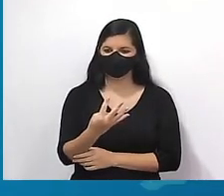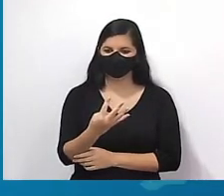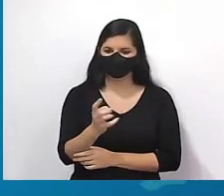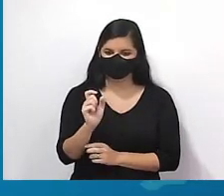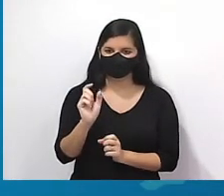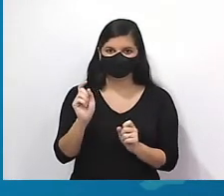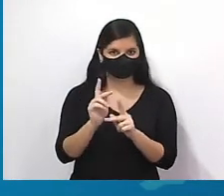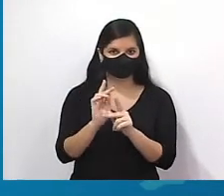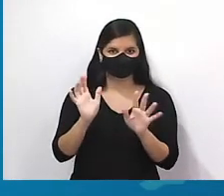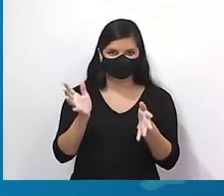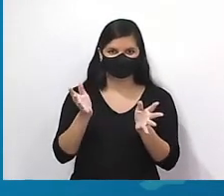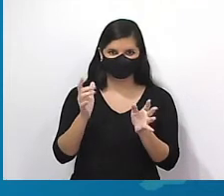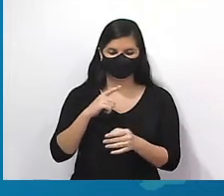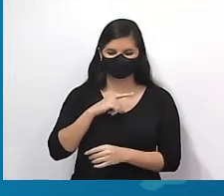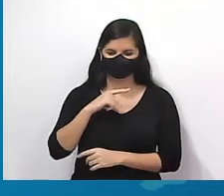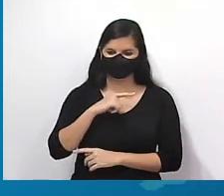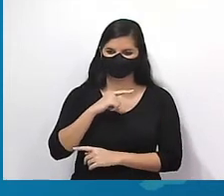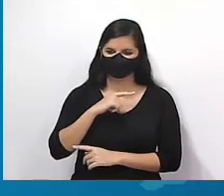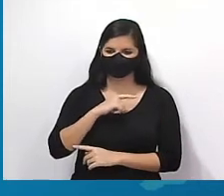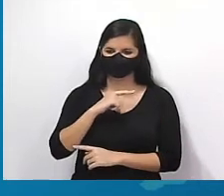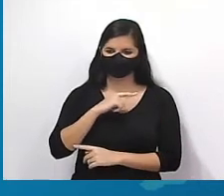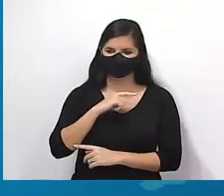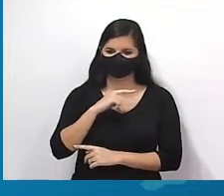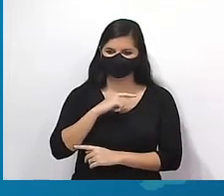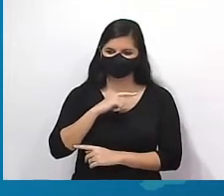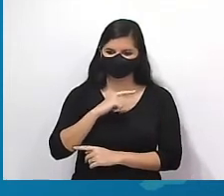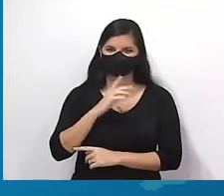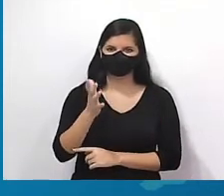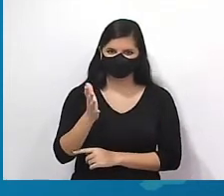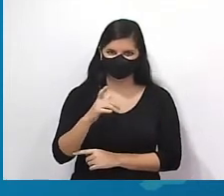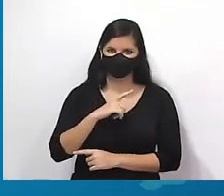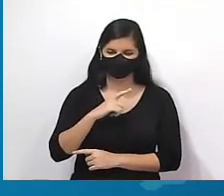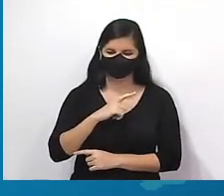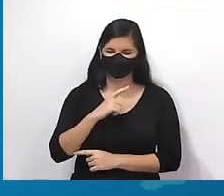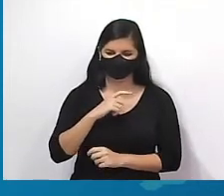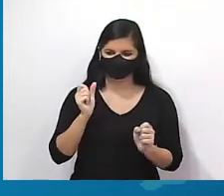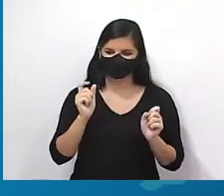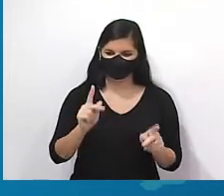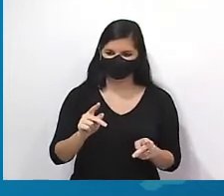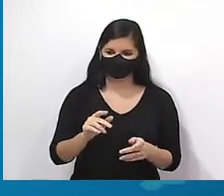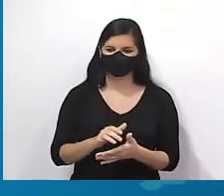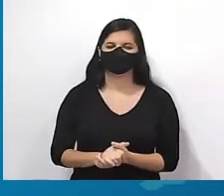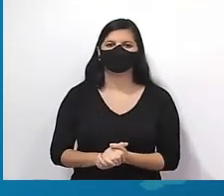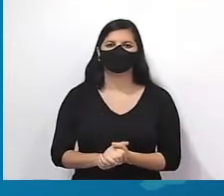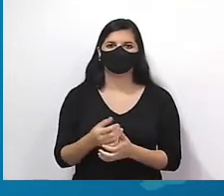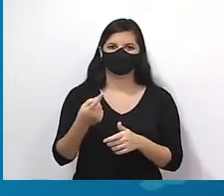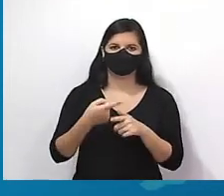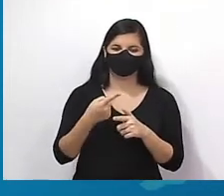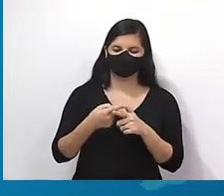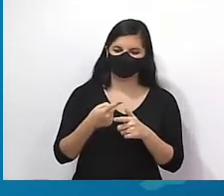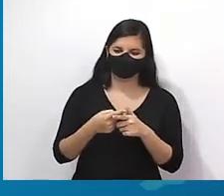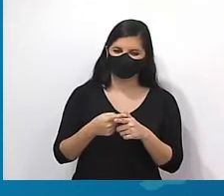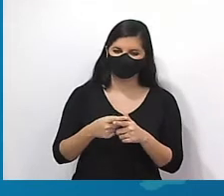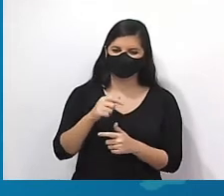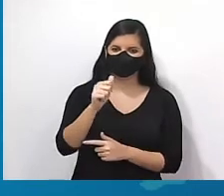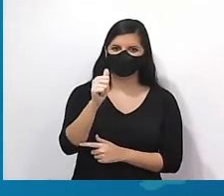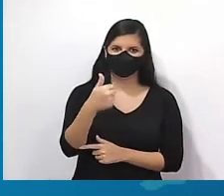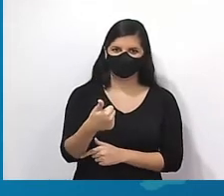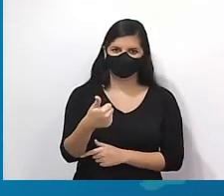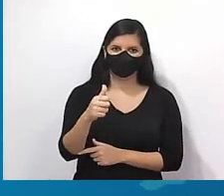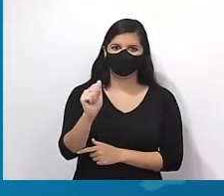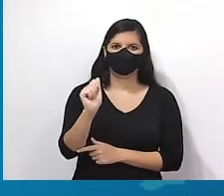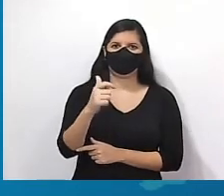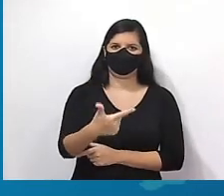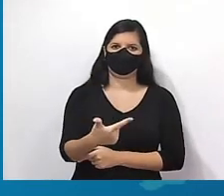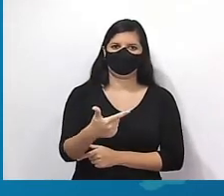Não, não precisa, né? Ele pediu os 4 primeiros termos. Então, nós já temos, tá bom? Por quê? Porque nós temos do A1, o